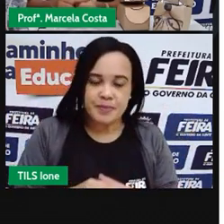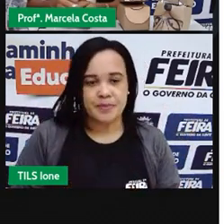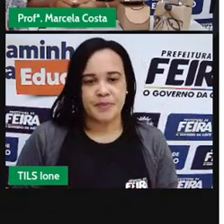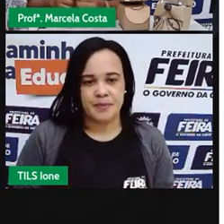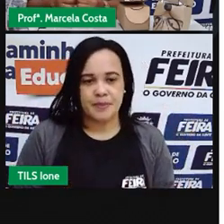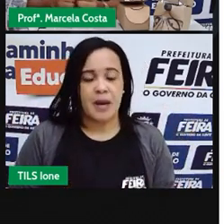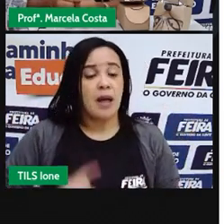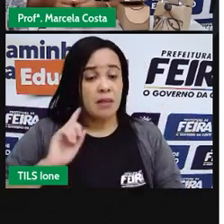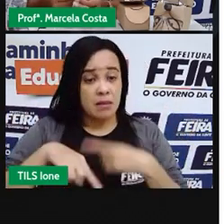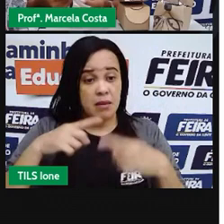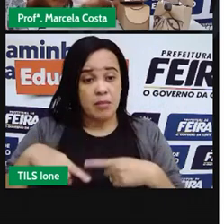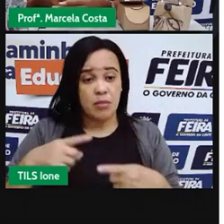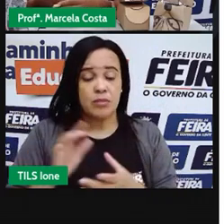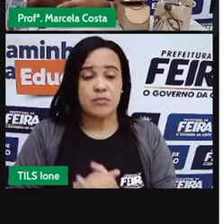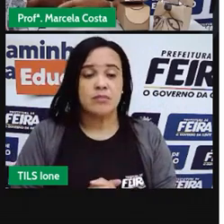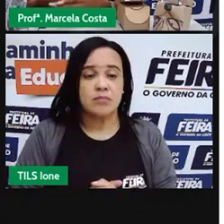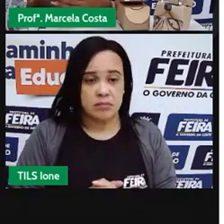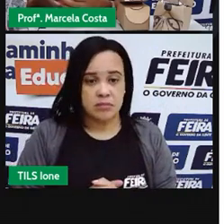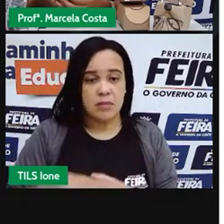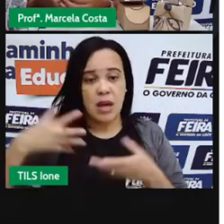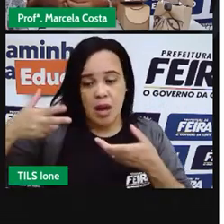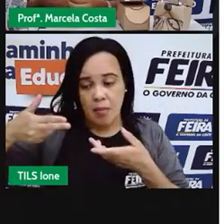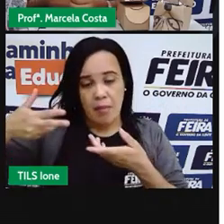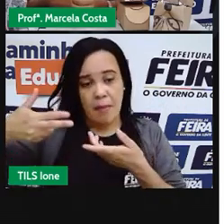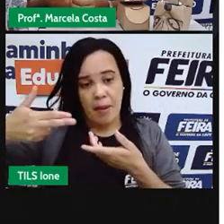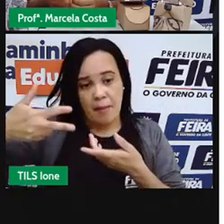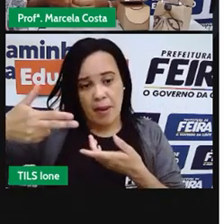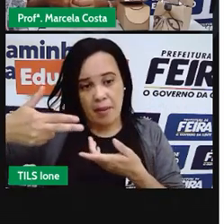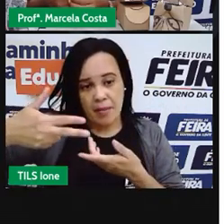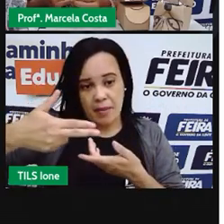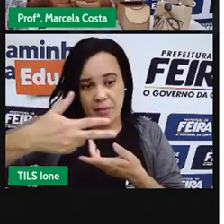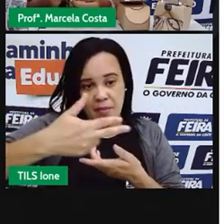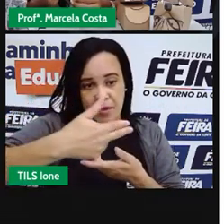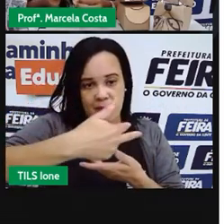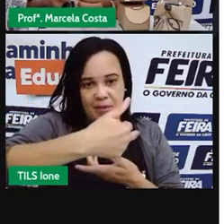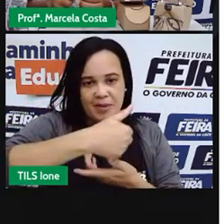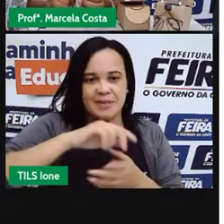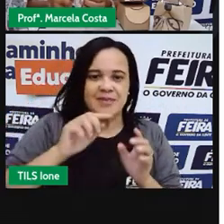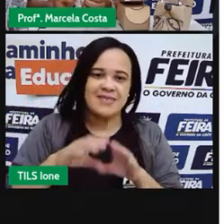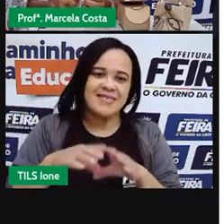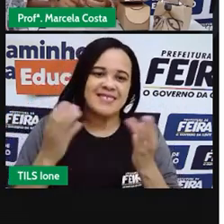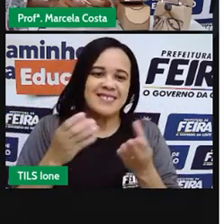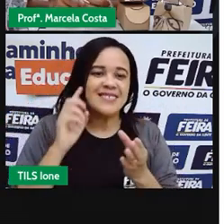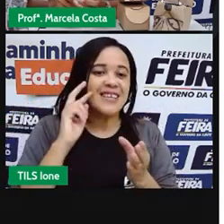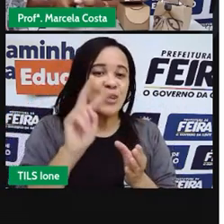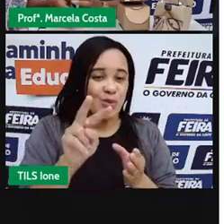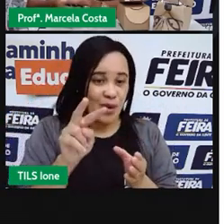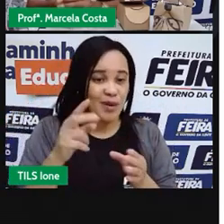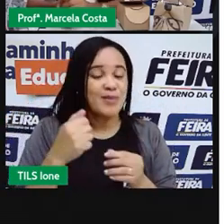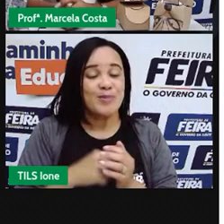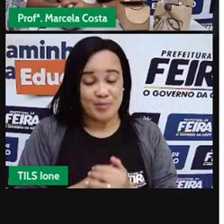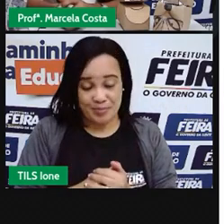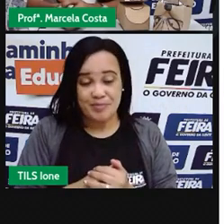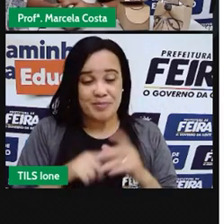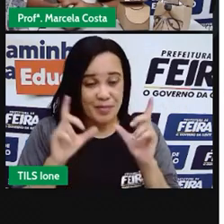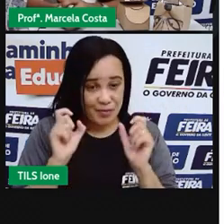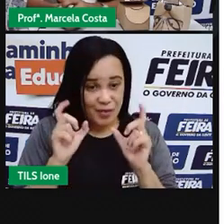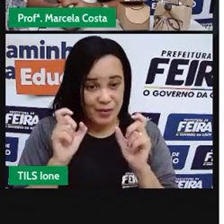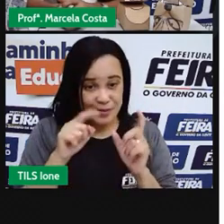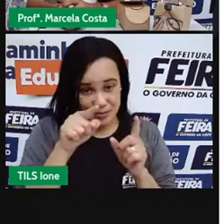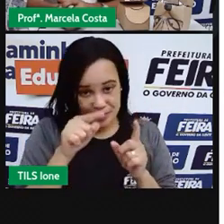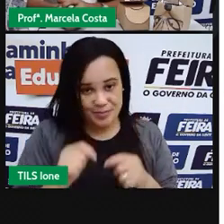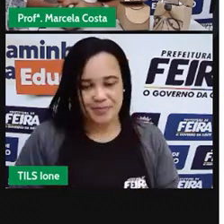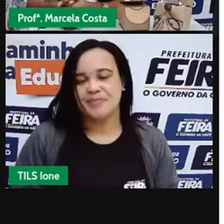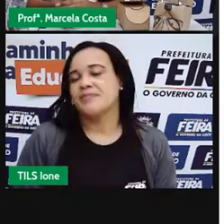Depois que você fazer isso, você vai recortar essa caixa ao meio. E ela vai ficar como essa que está aí aparecendo na imagem.